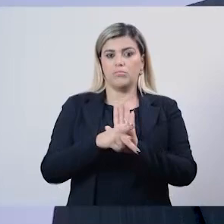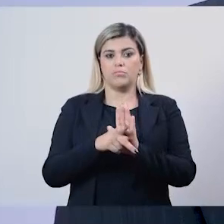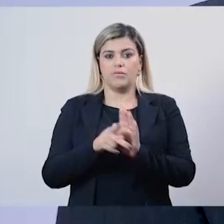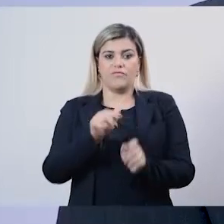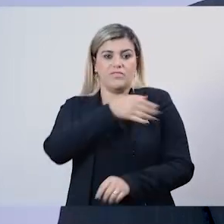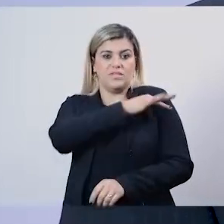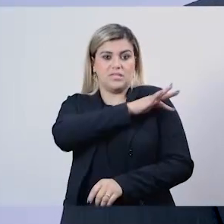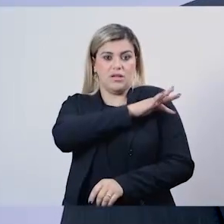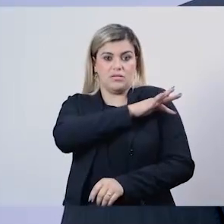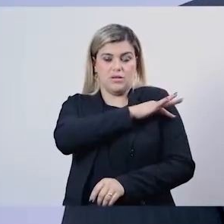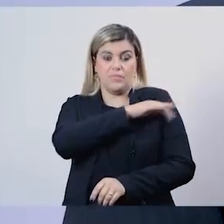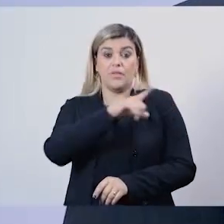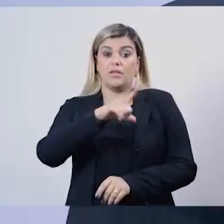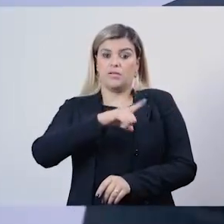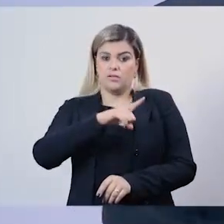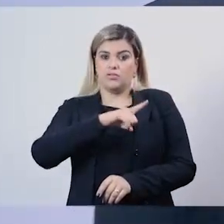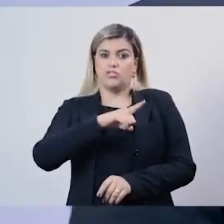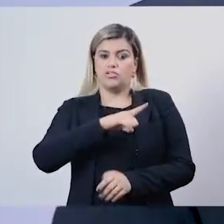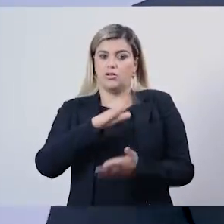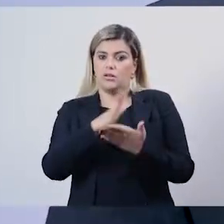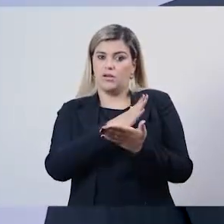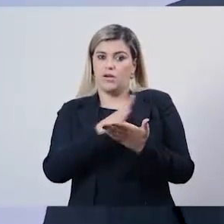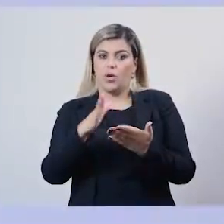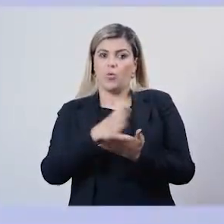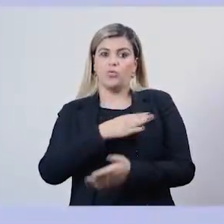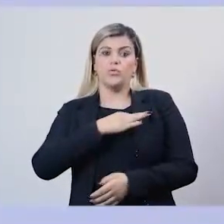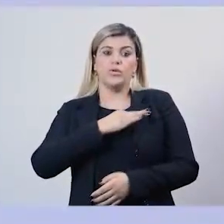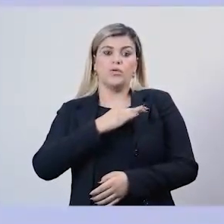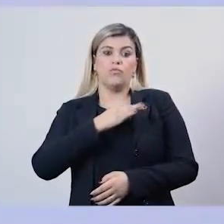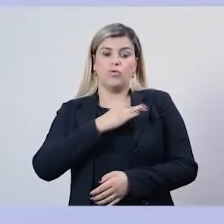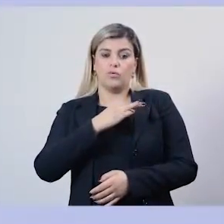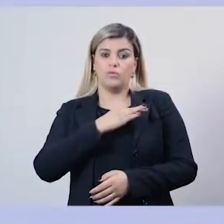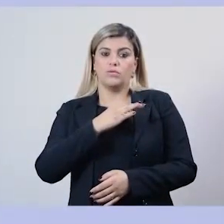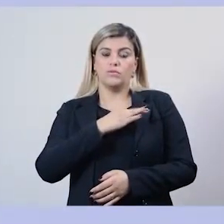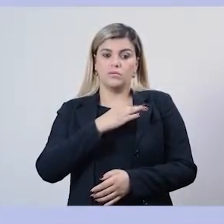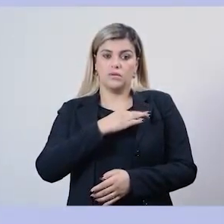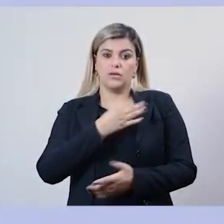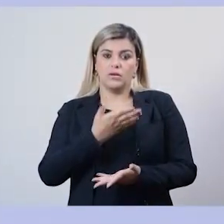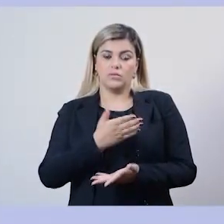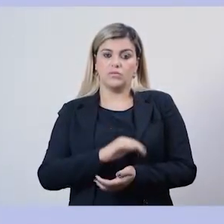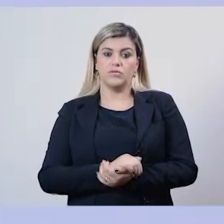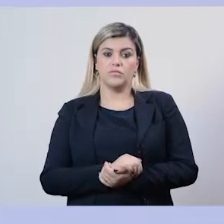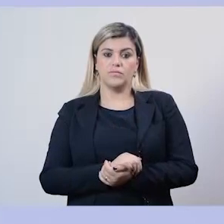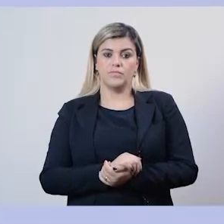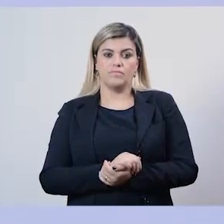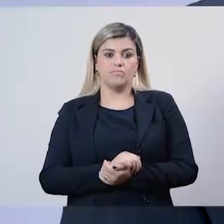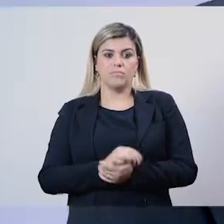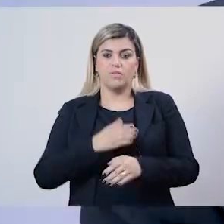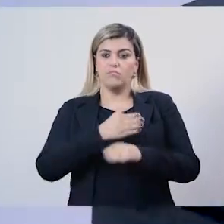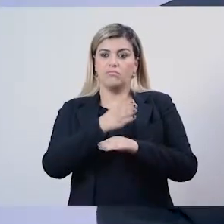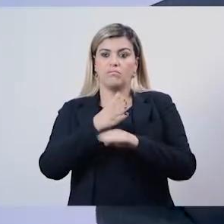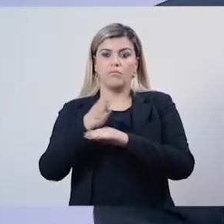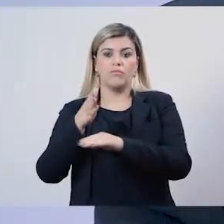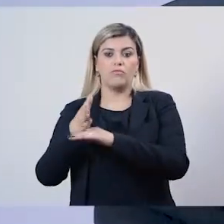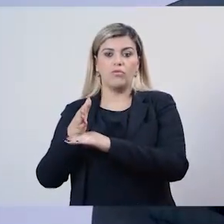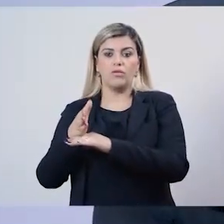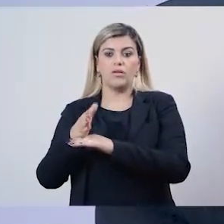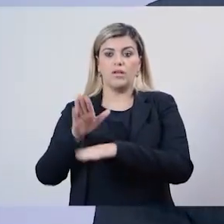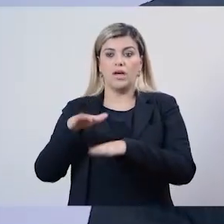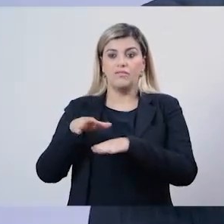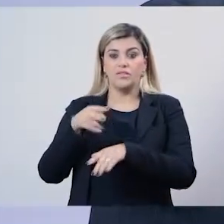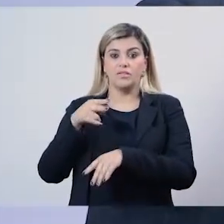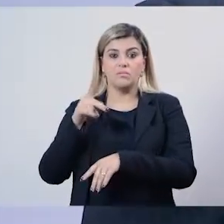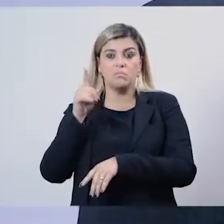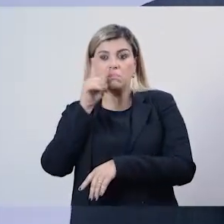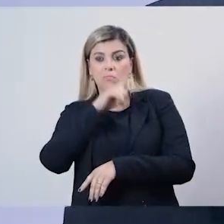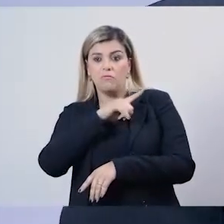nós tínhamos alguns voluntários, né? Nós comentamos, e que saiu aí, encontravam alguma clínica,